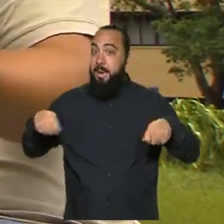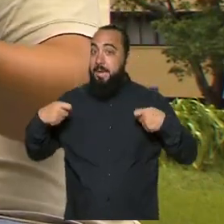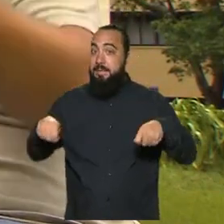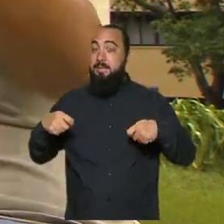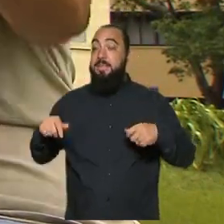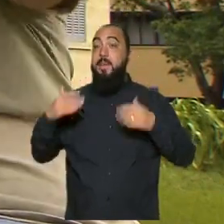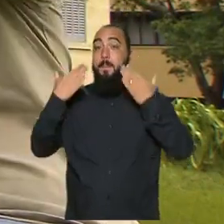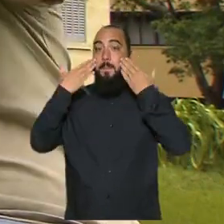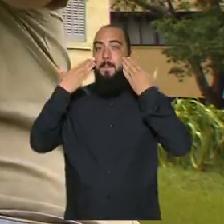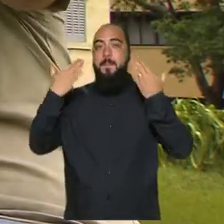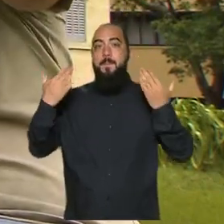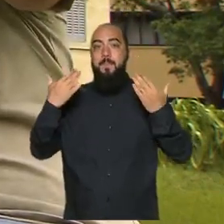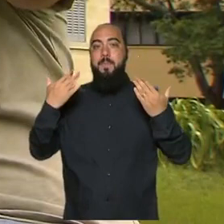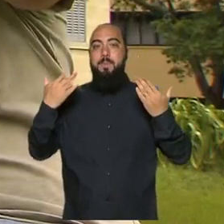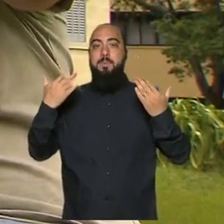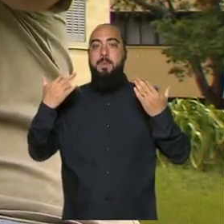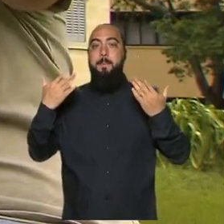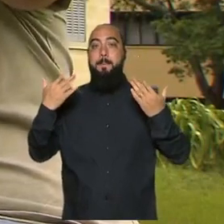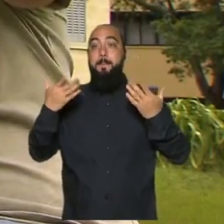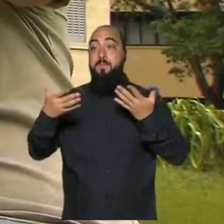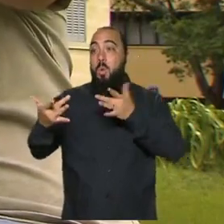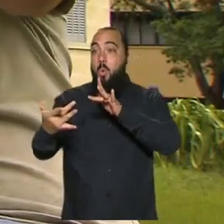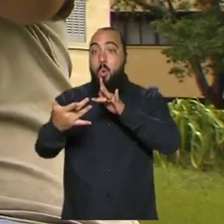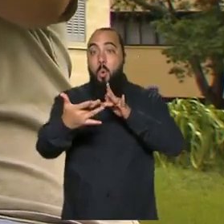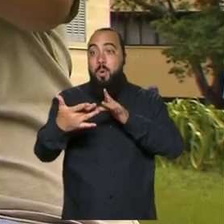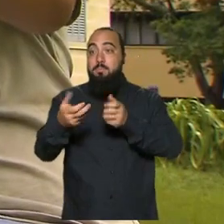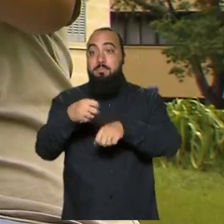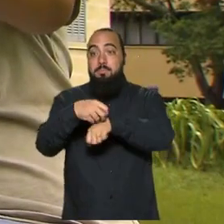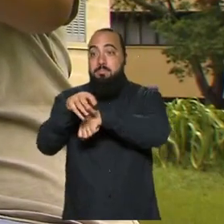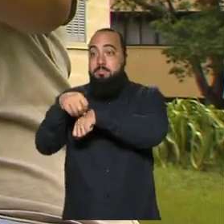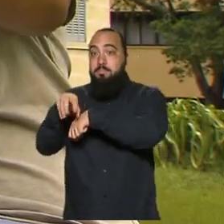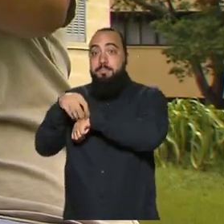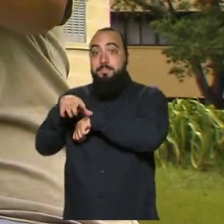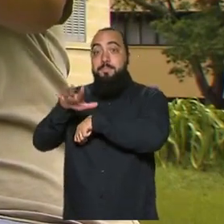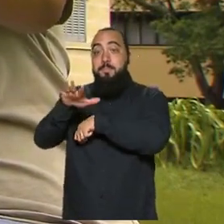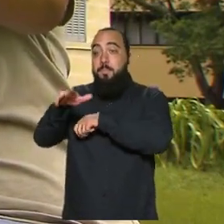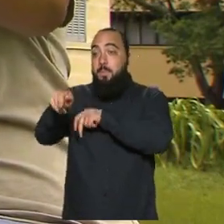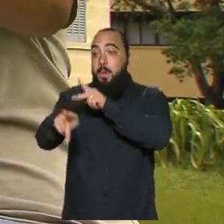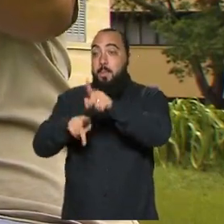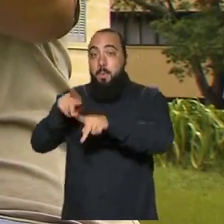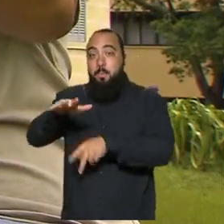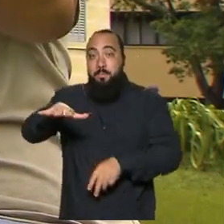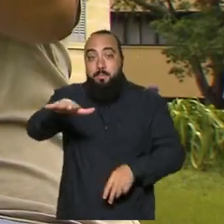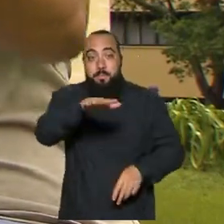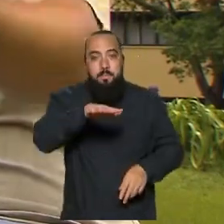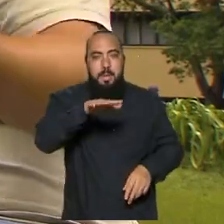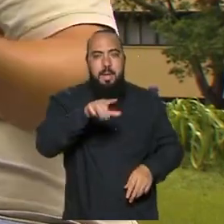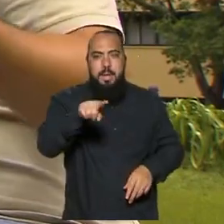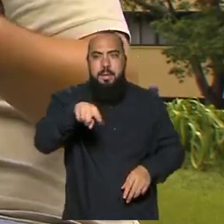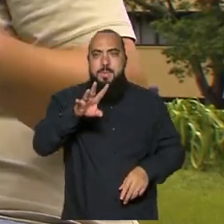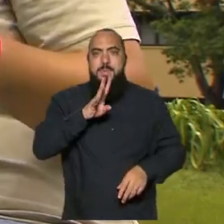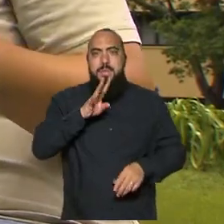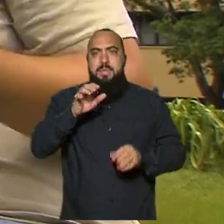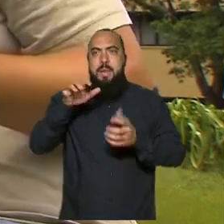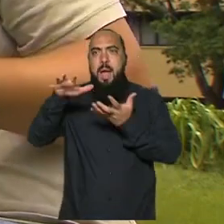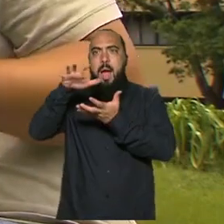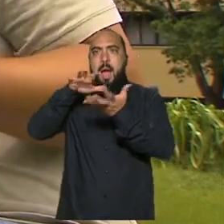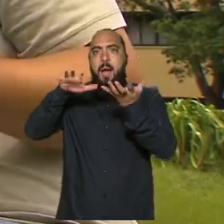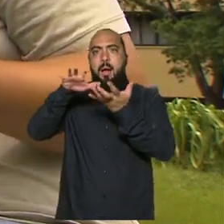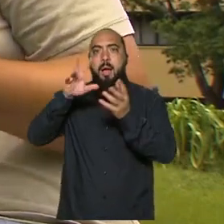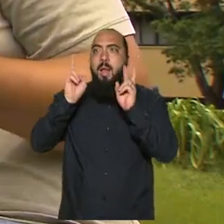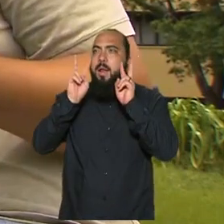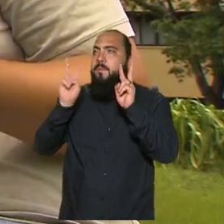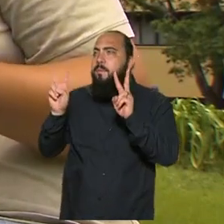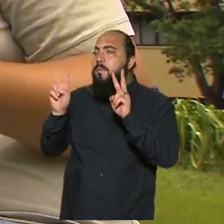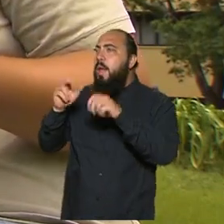falar com o seu público, mas o seu público, principalmente se tratando de astronomia, ele possa olhar pela